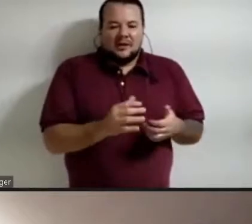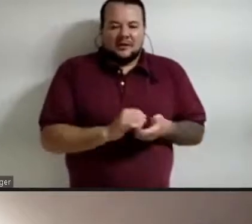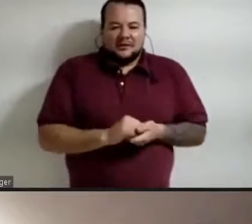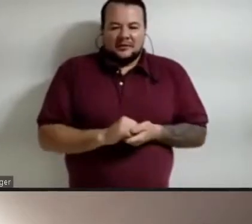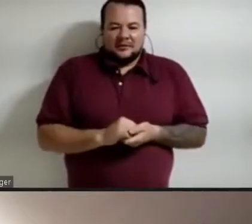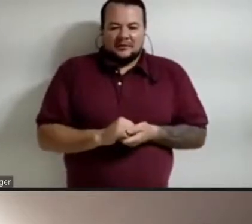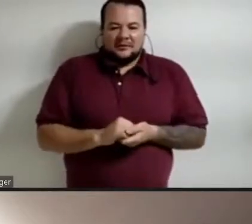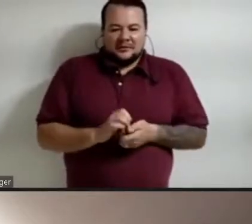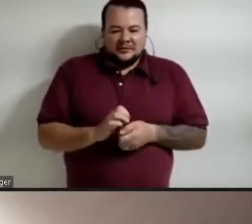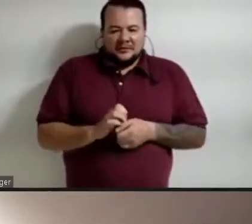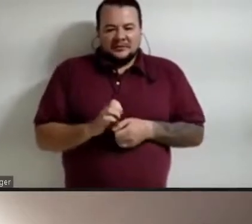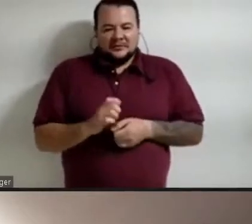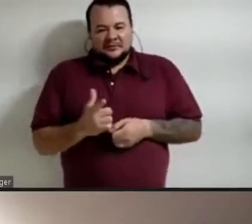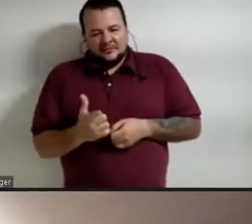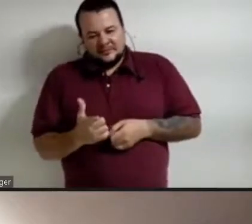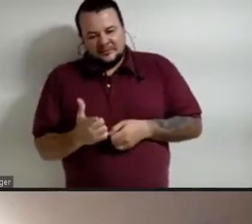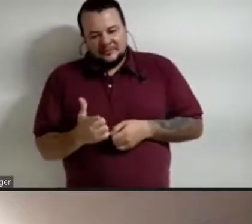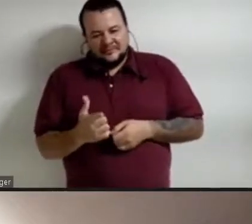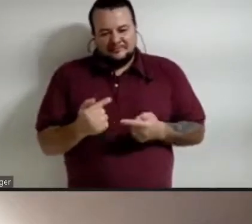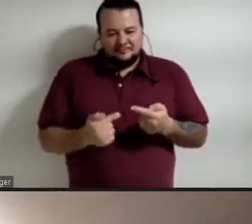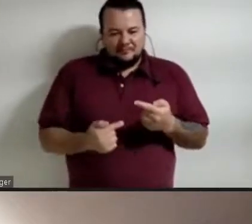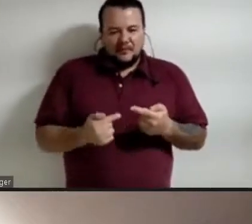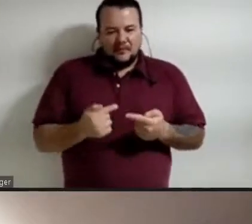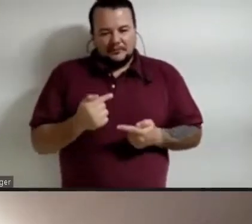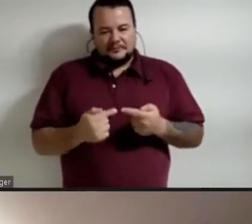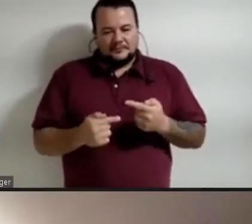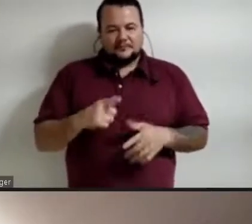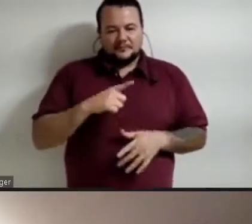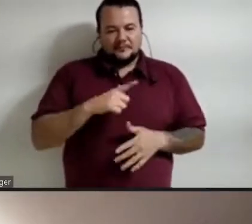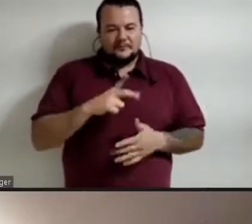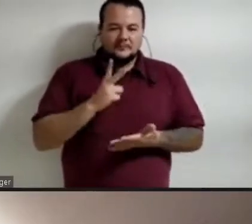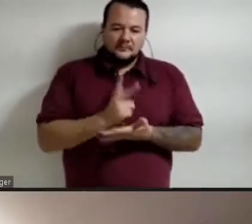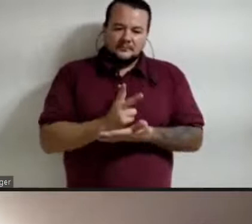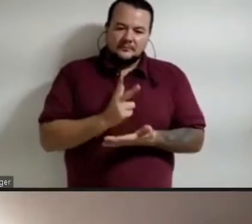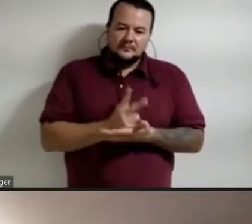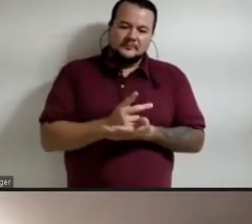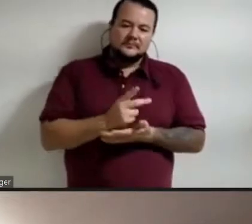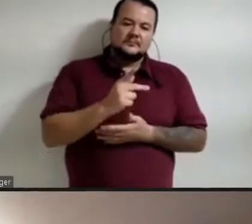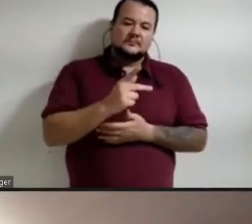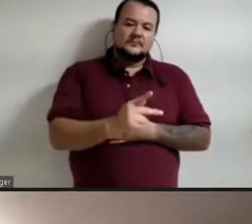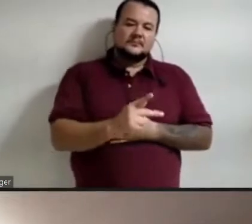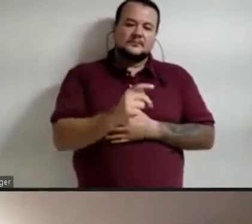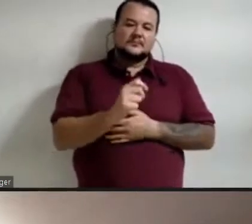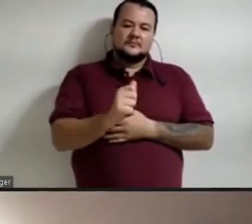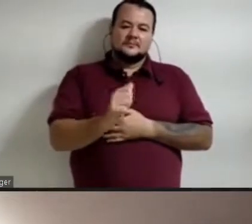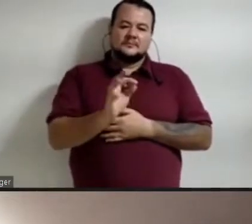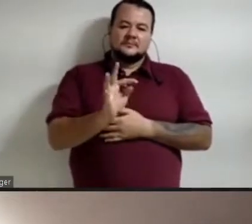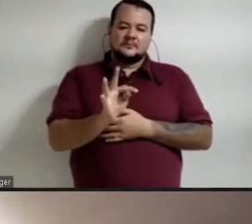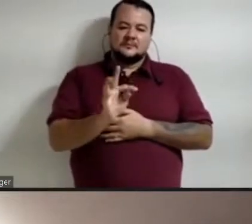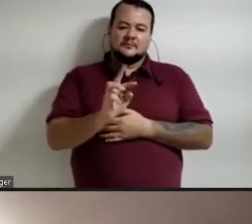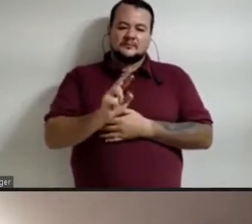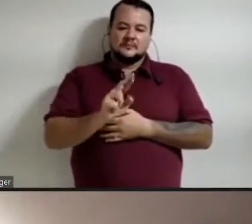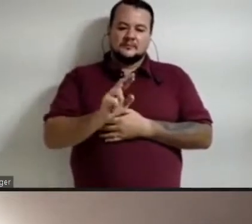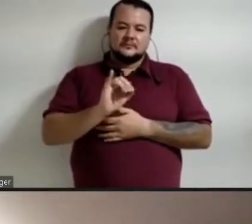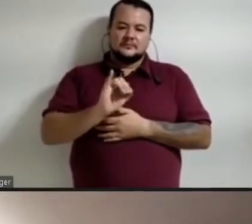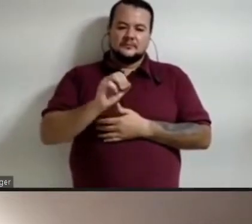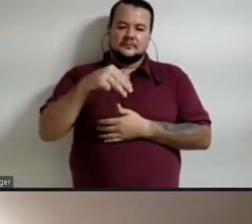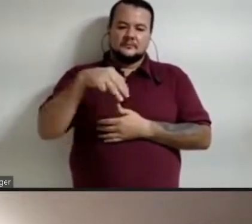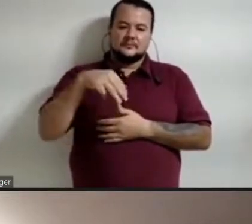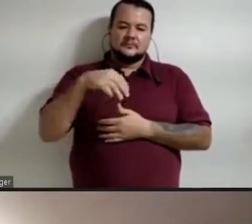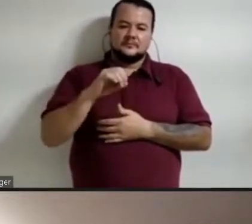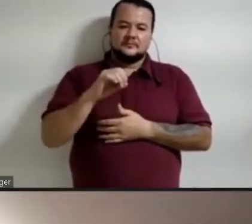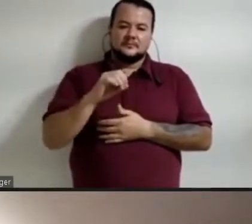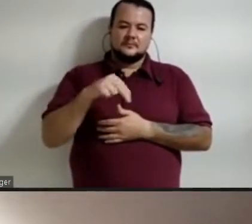Obviamente que a discussão que surge mais é sobre patrimônio, e isso está muito presente nesses fluxos, nos debates